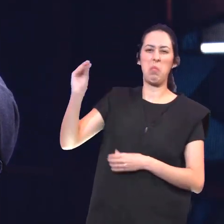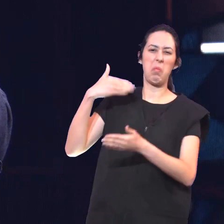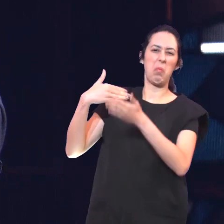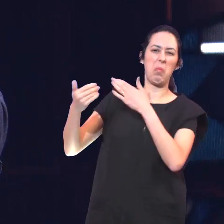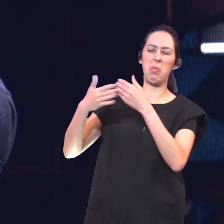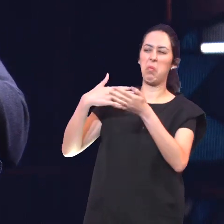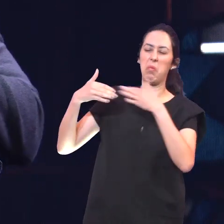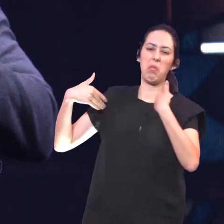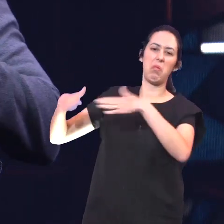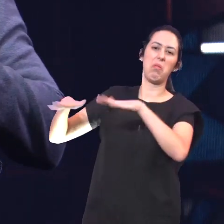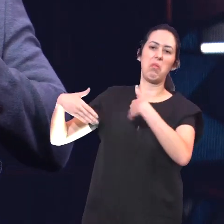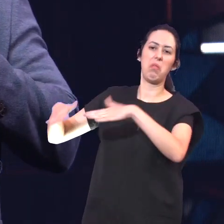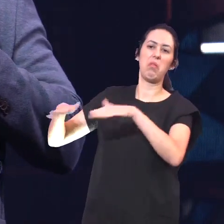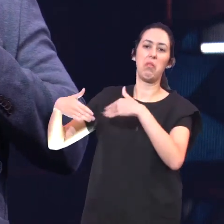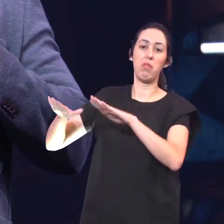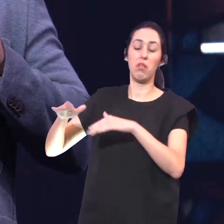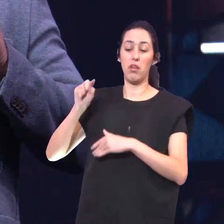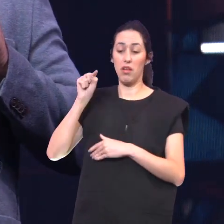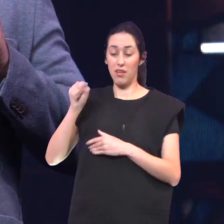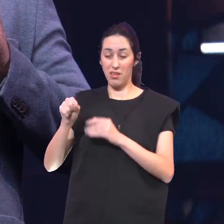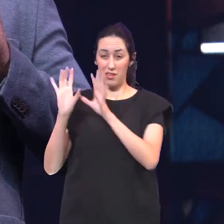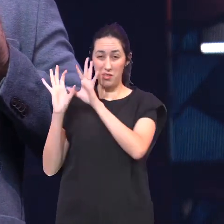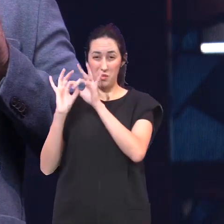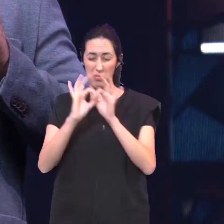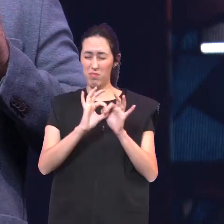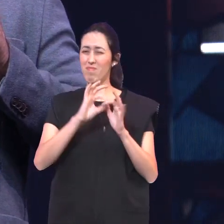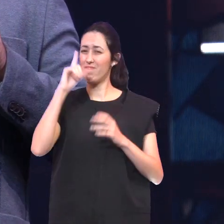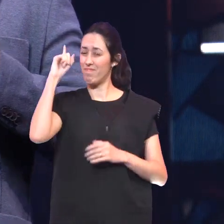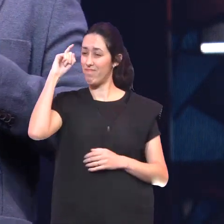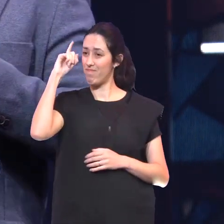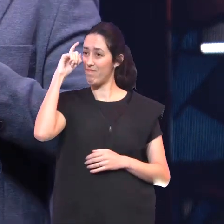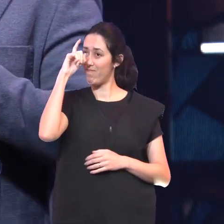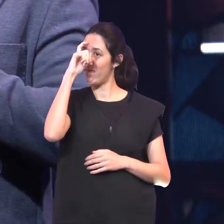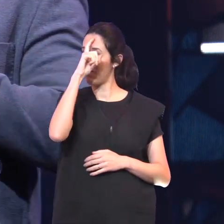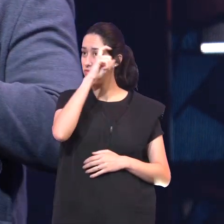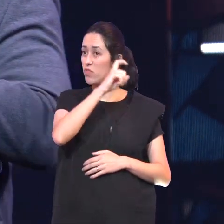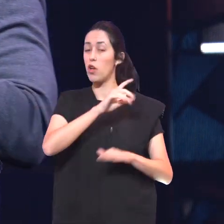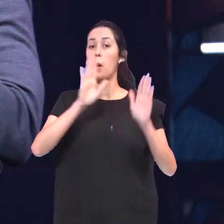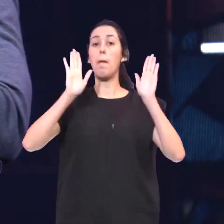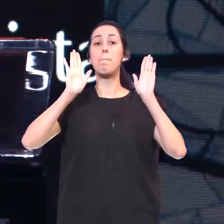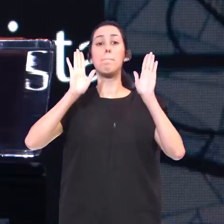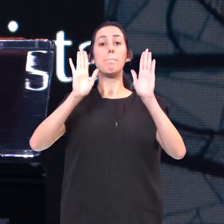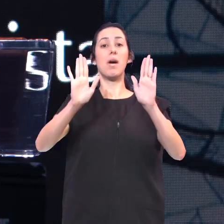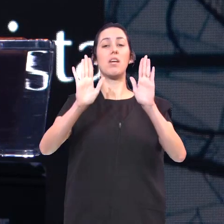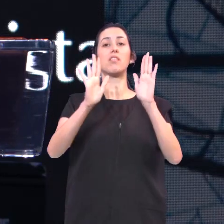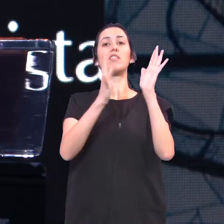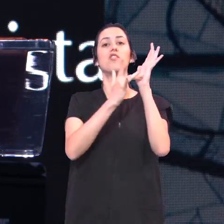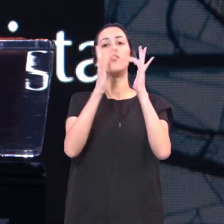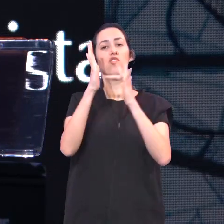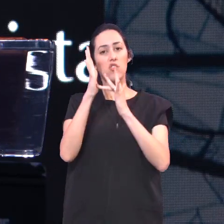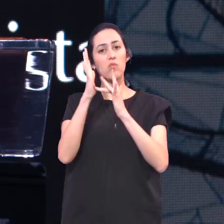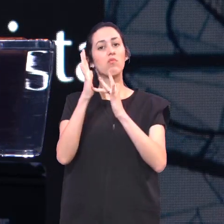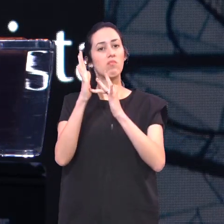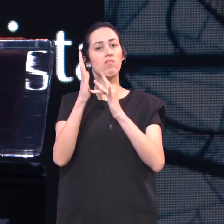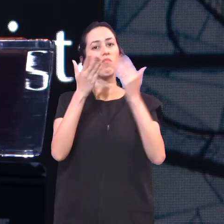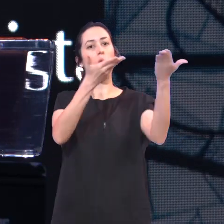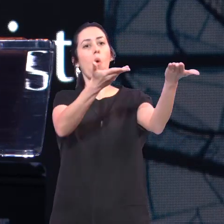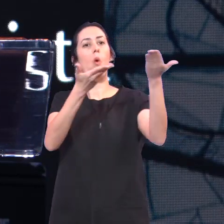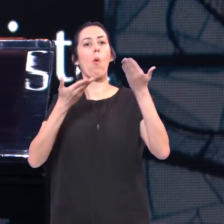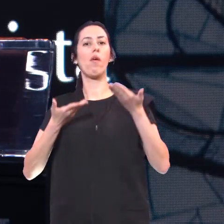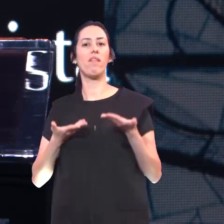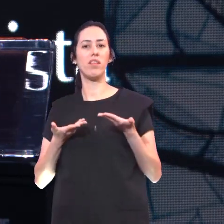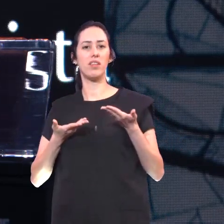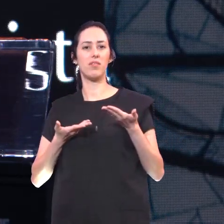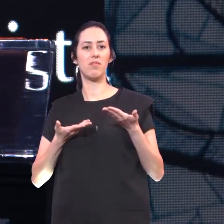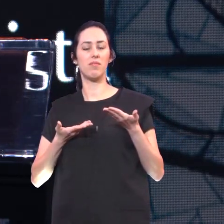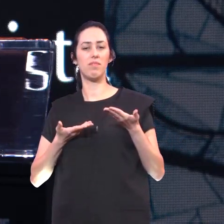Mesmo nesse contexto tão duro Jesus Ele faz um convite E